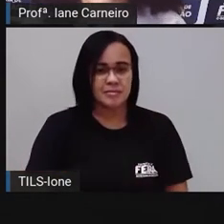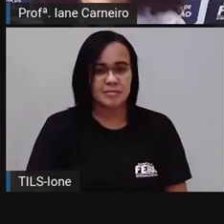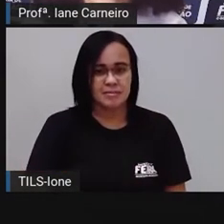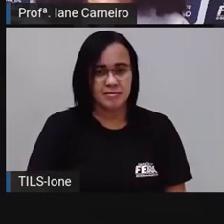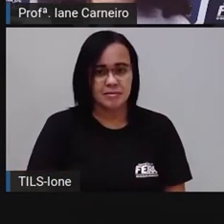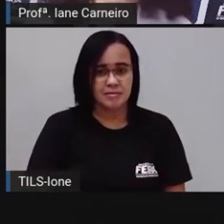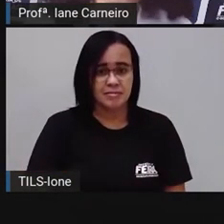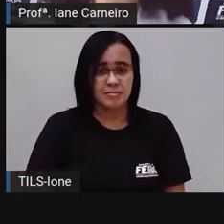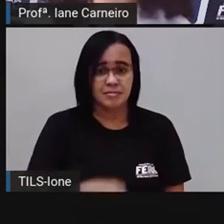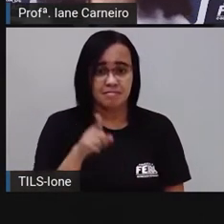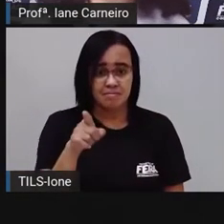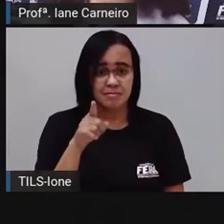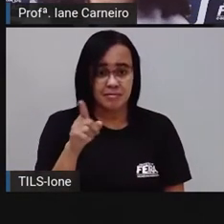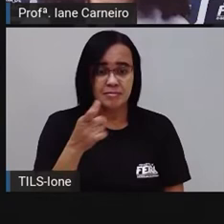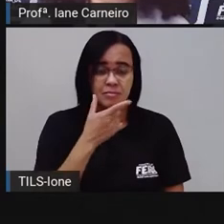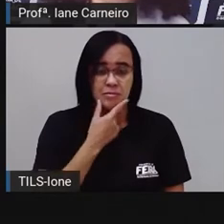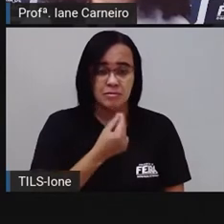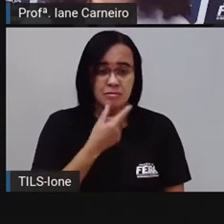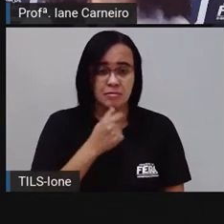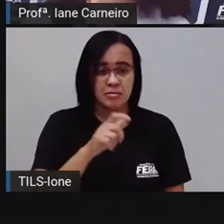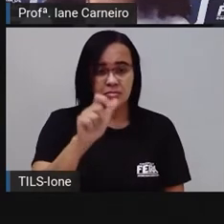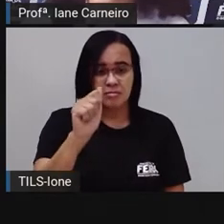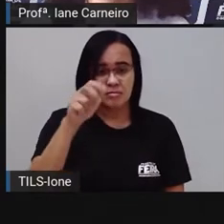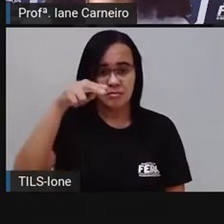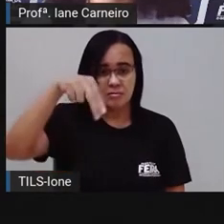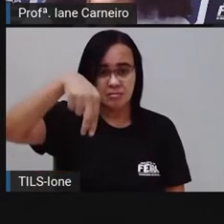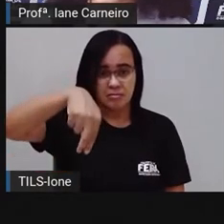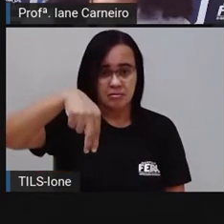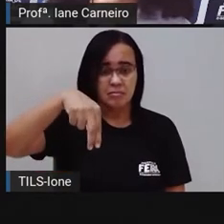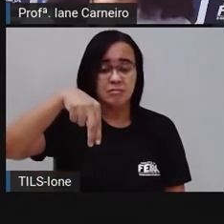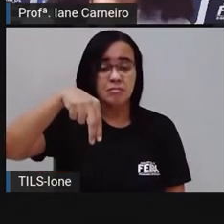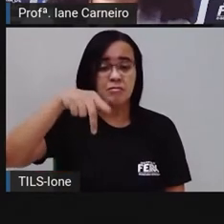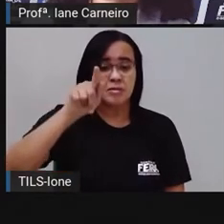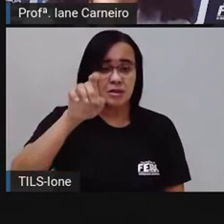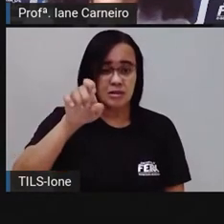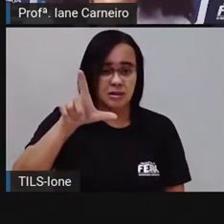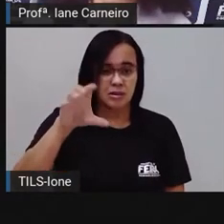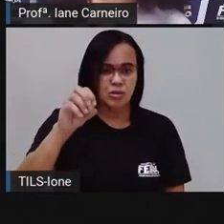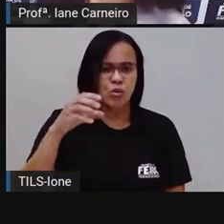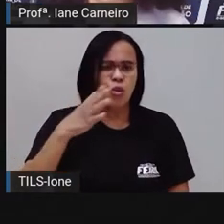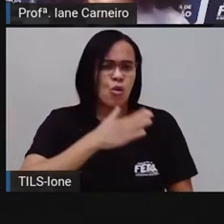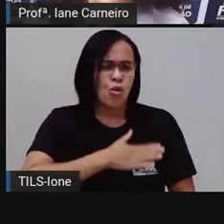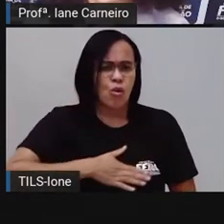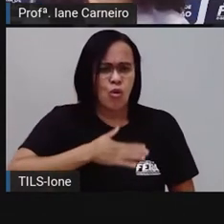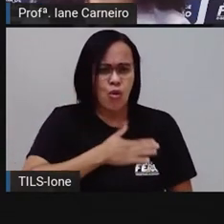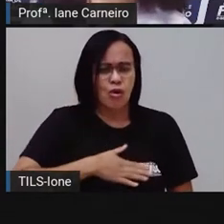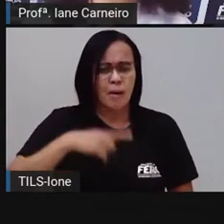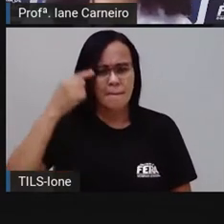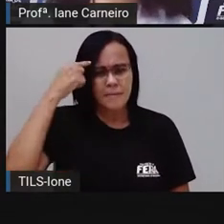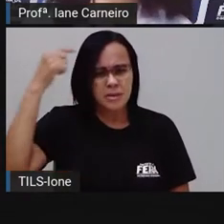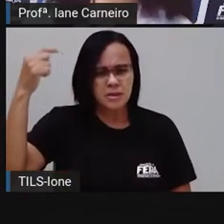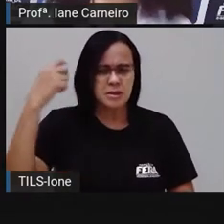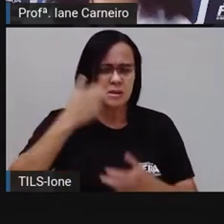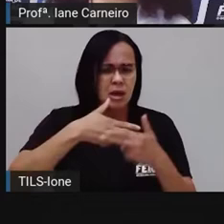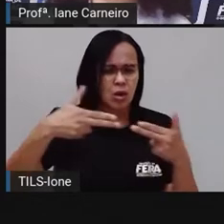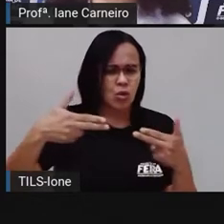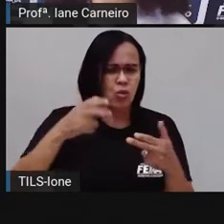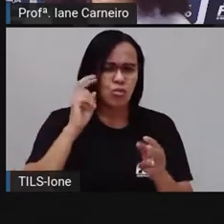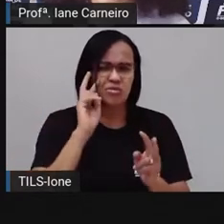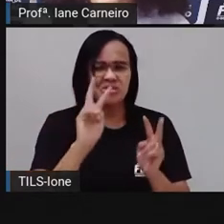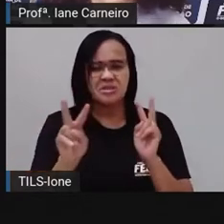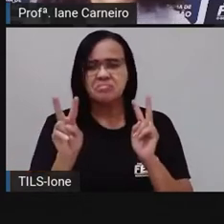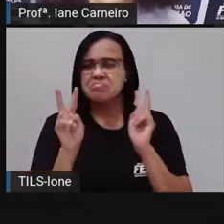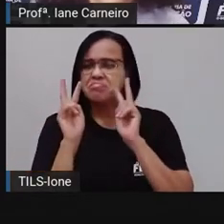Ângelo é um menino que gosta muito de pensar nas coisas da vida. E um dia, depois de observar